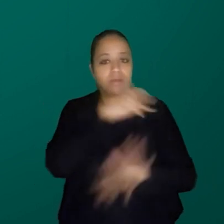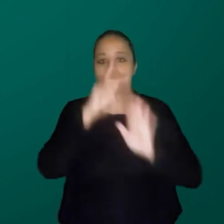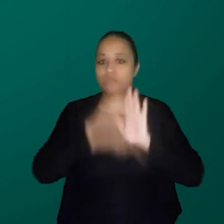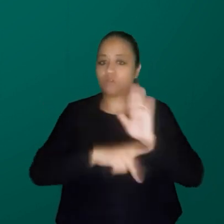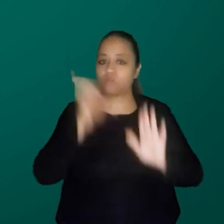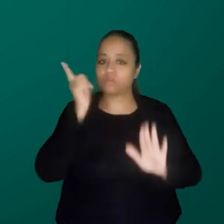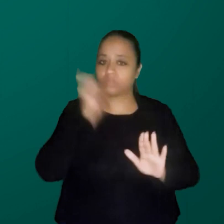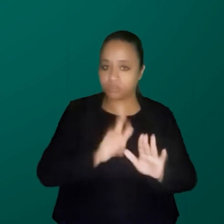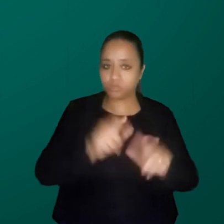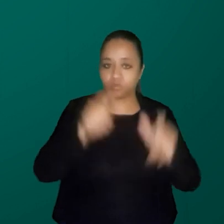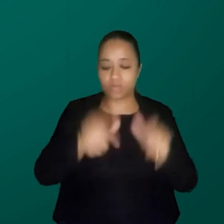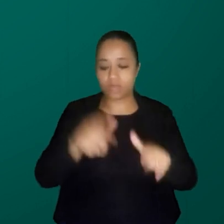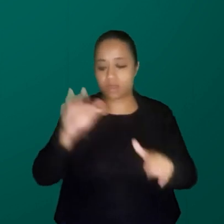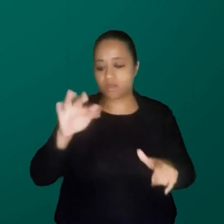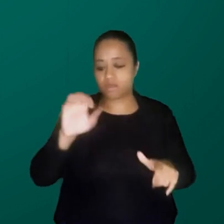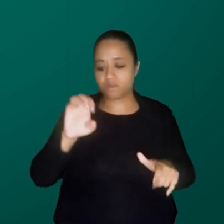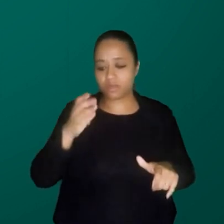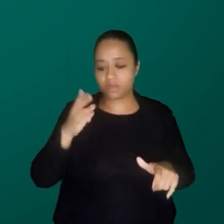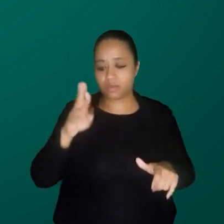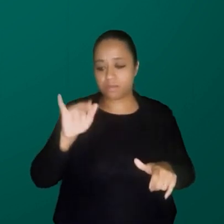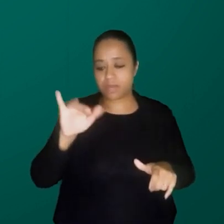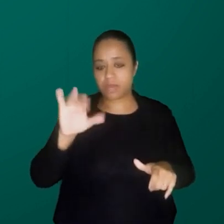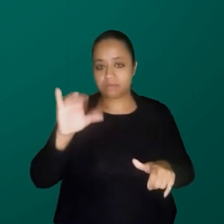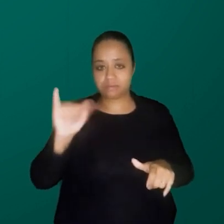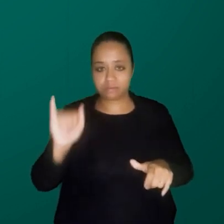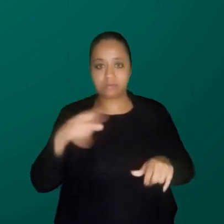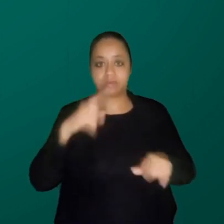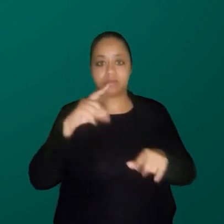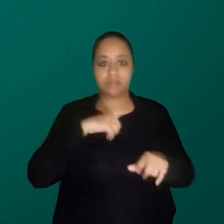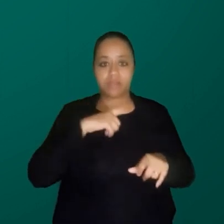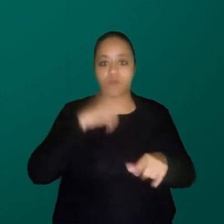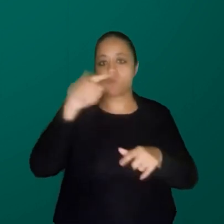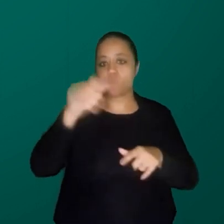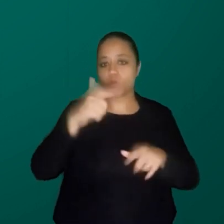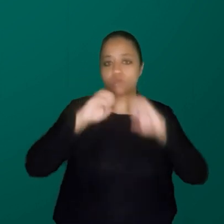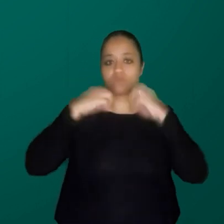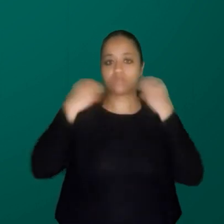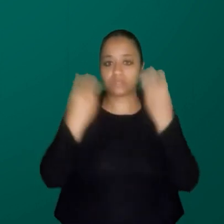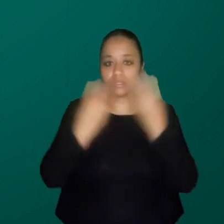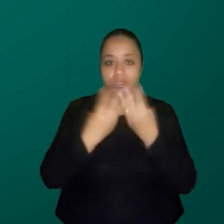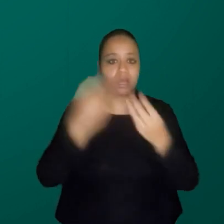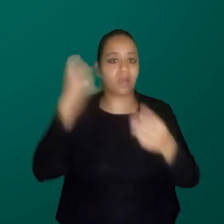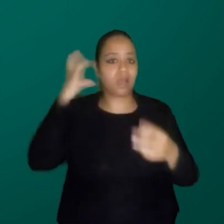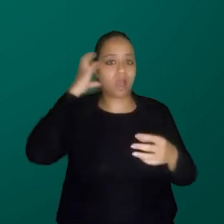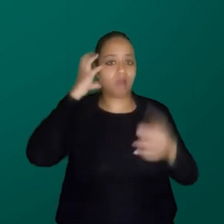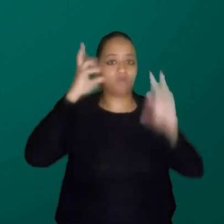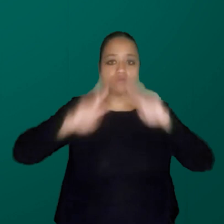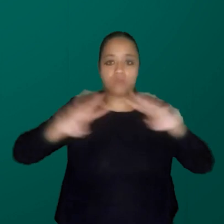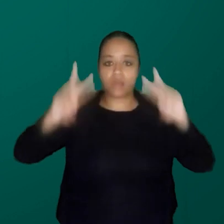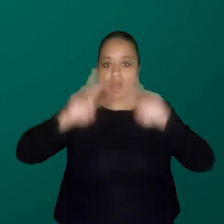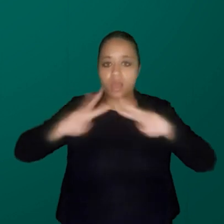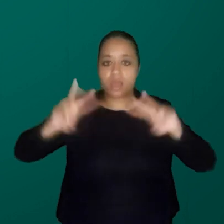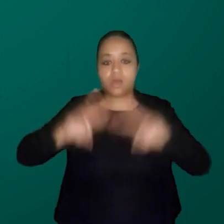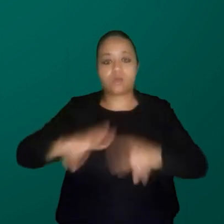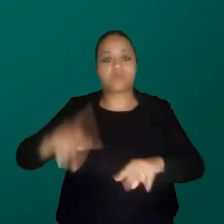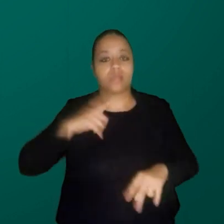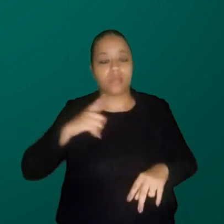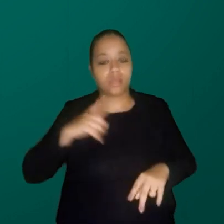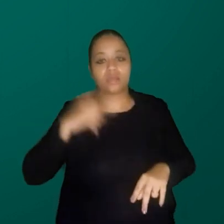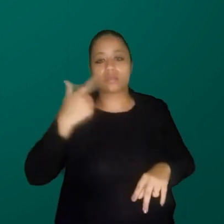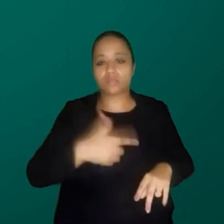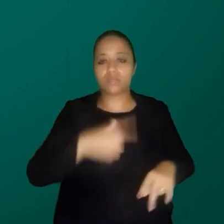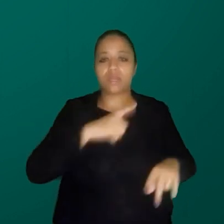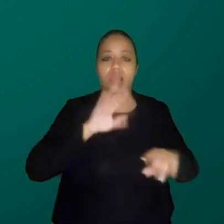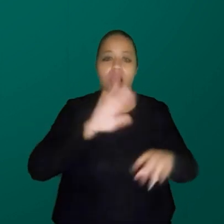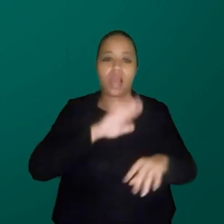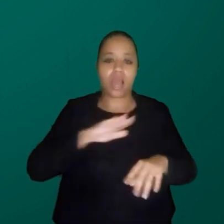FEBRASI. Aqui a gente continua as oficinas de audiovisual, né? E aí eu gosto muito de destacar uma aluna nossa da Ciência Social, que